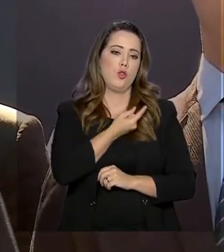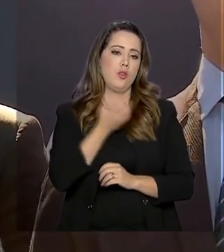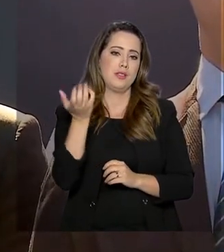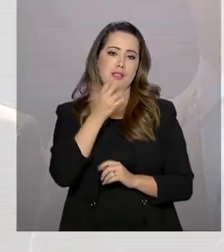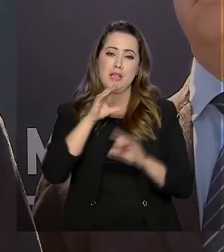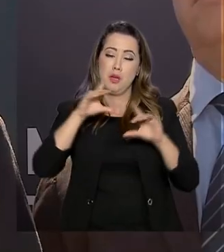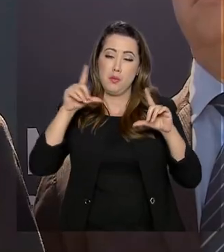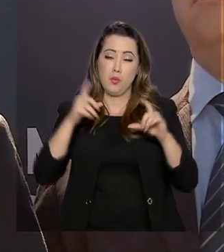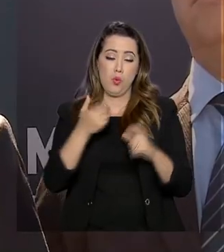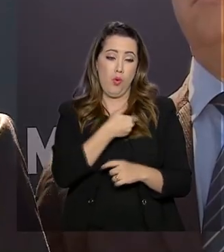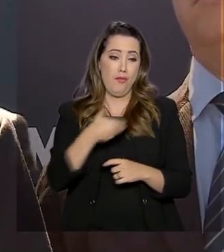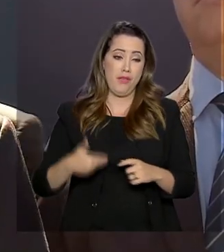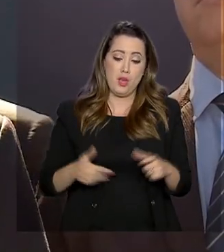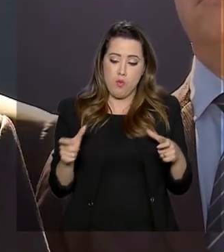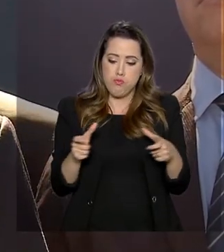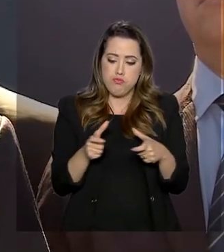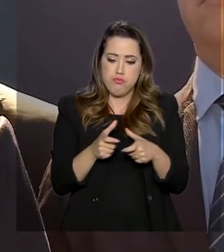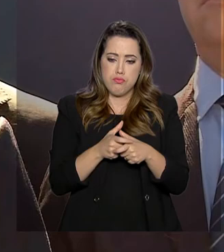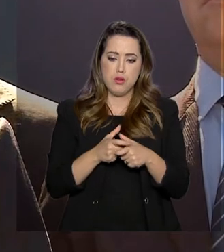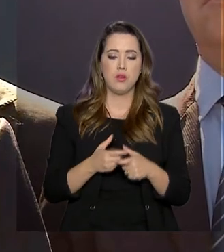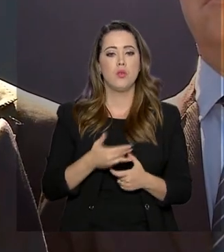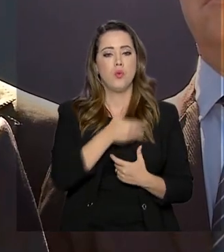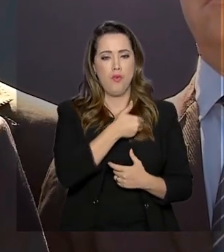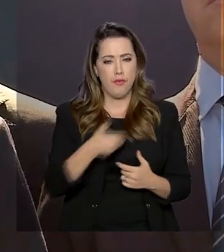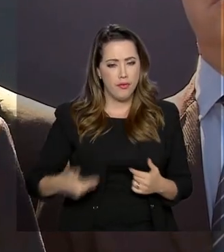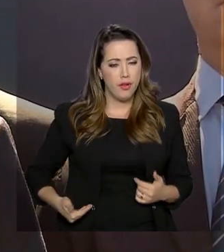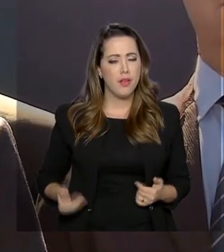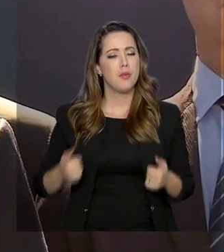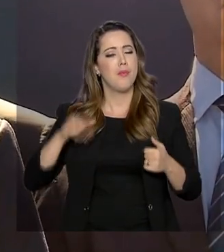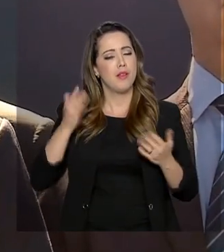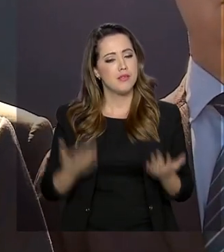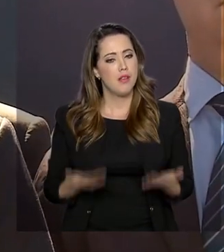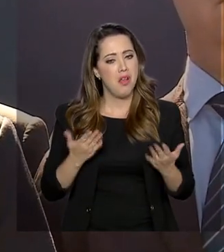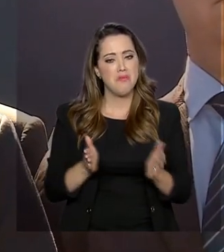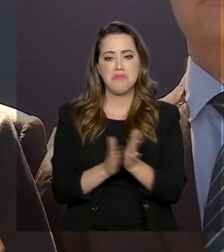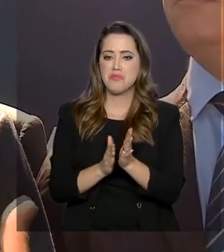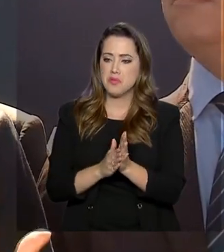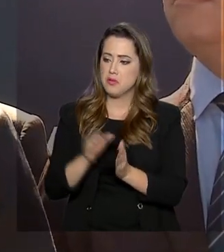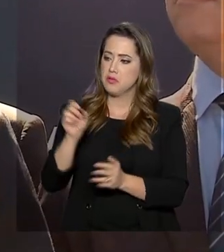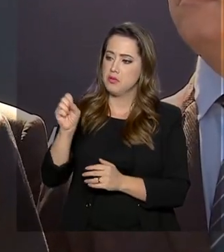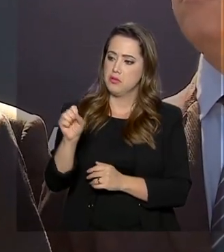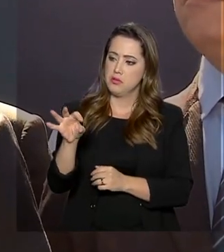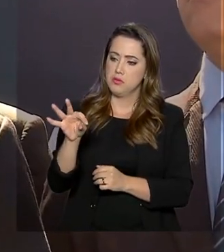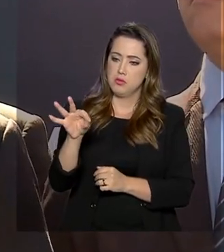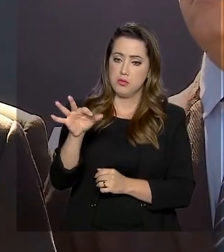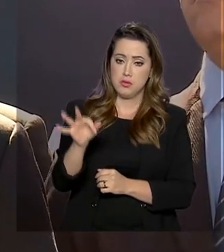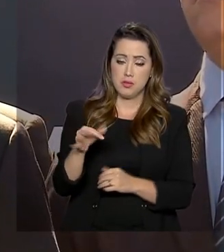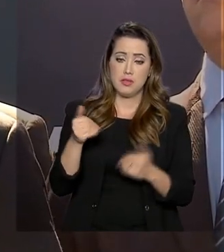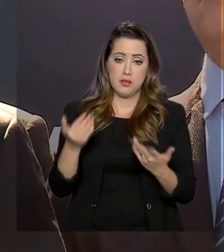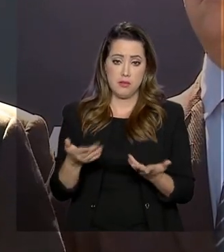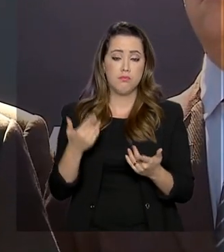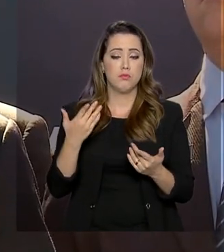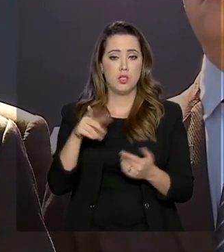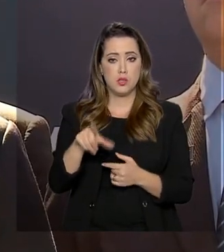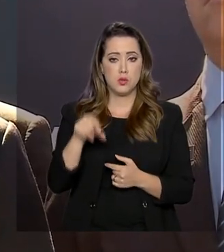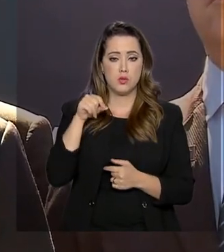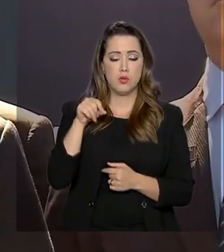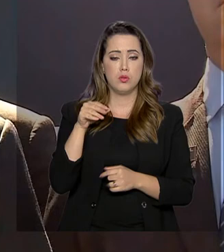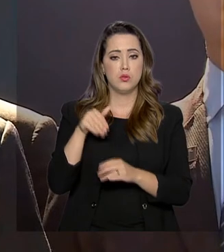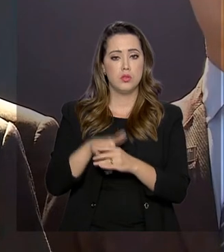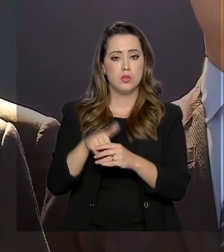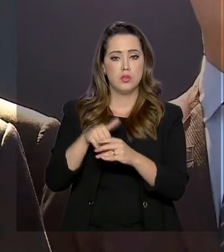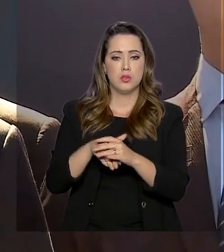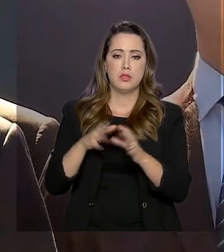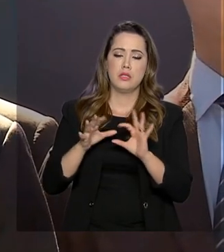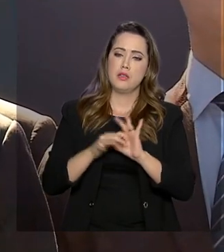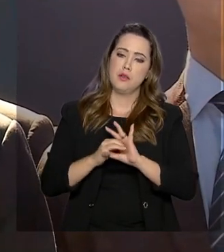estados, queremos o estado mais leve. Parabéns ao Supremo Tribunal Federal, que, agindo dessa maneira, de certa forma,